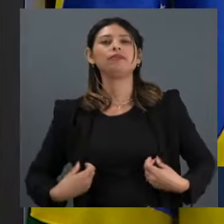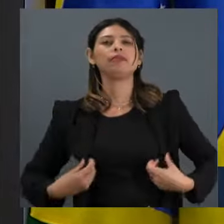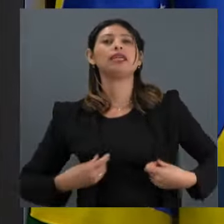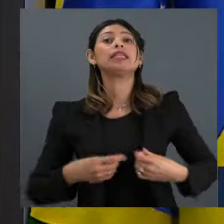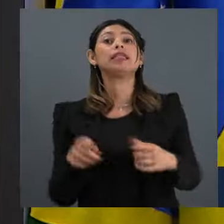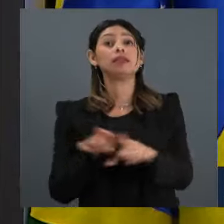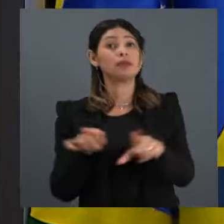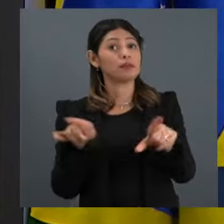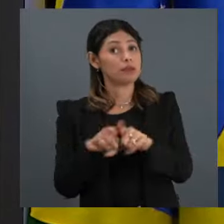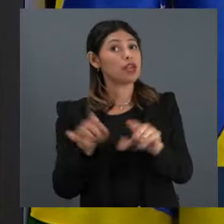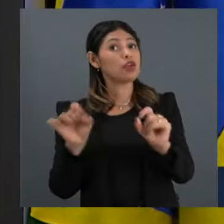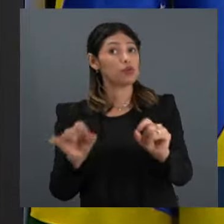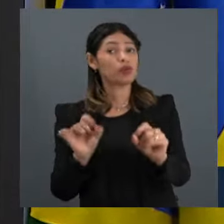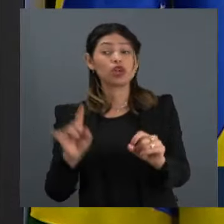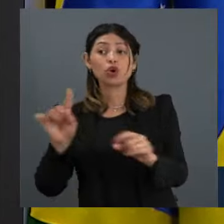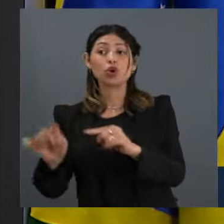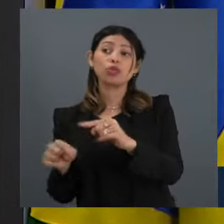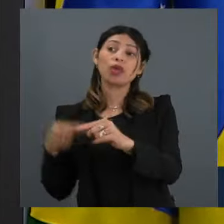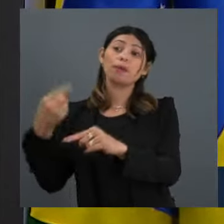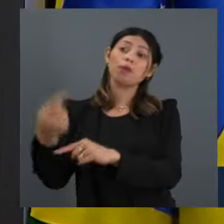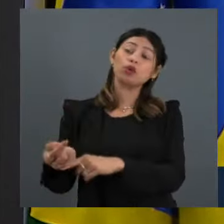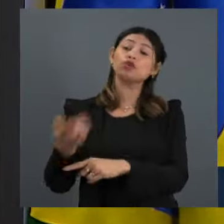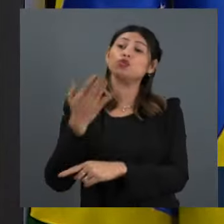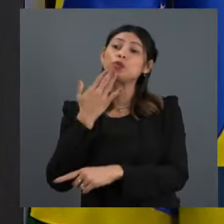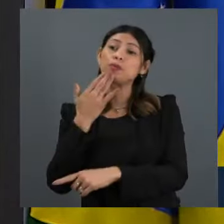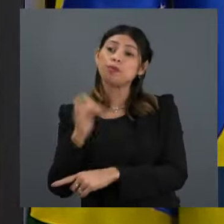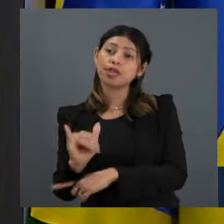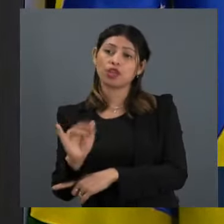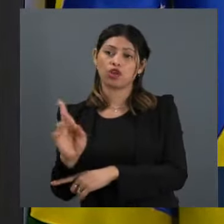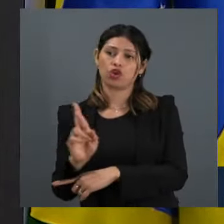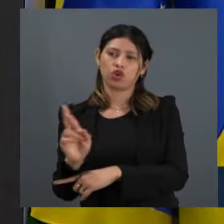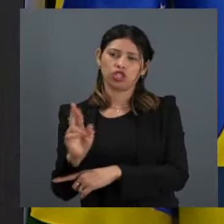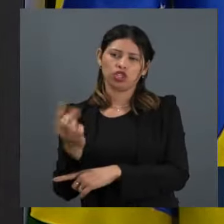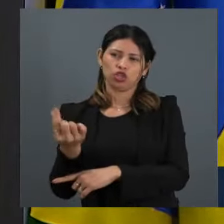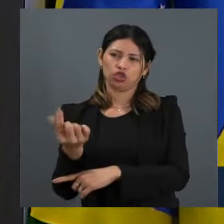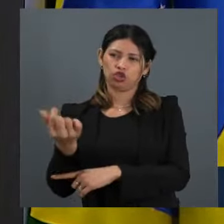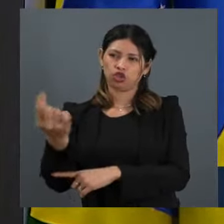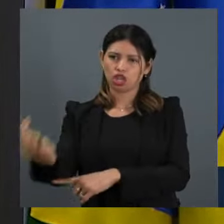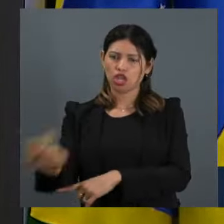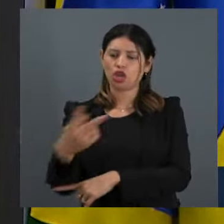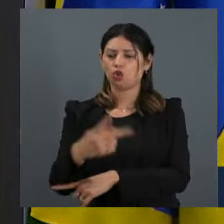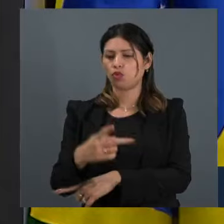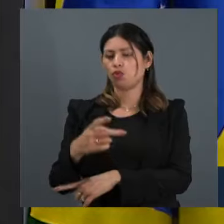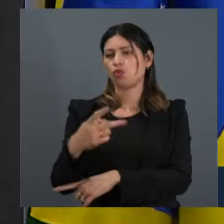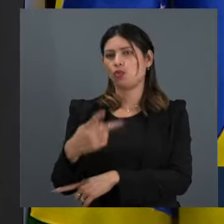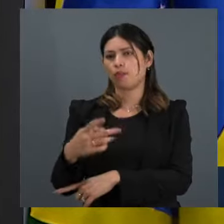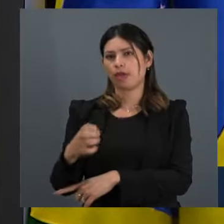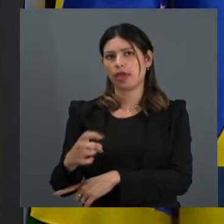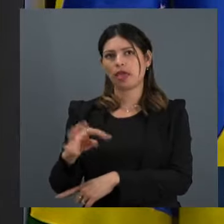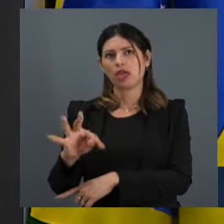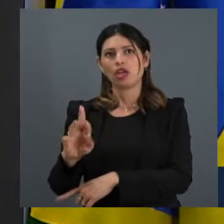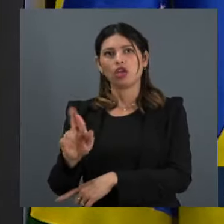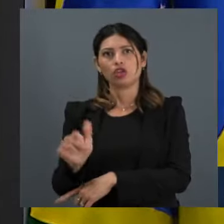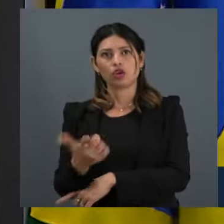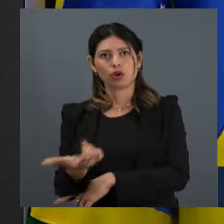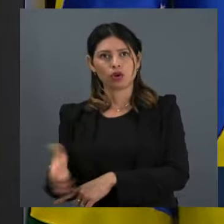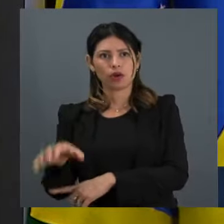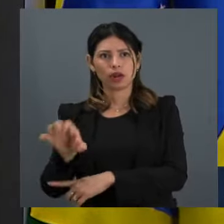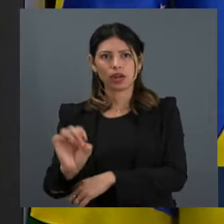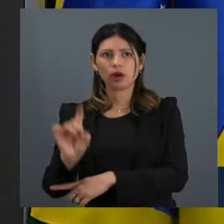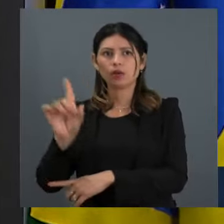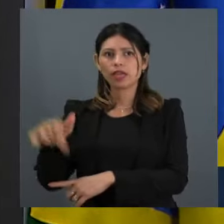e, mais tarde, os bilhões, B de bola índio e índio, do Petrolão, que resultou na sua